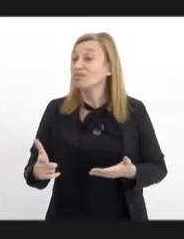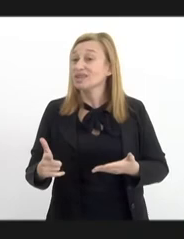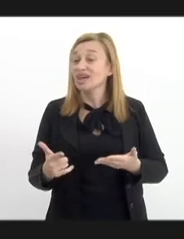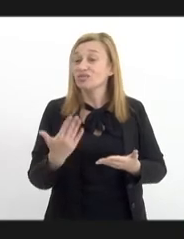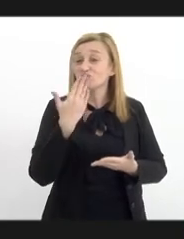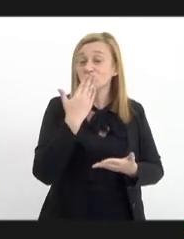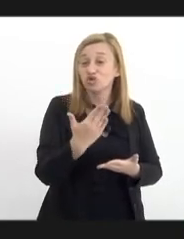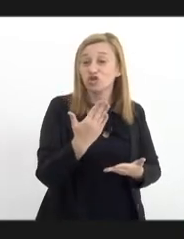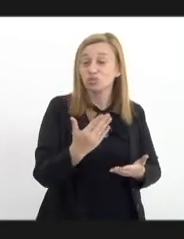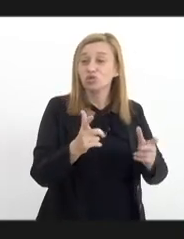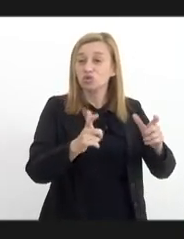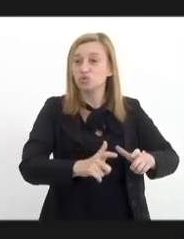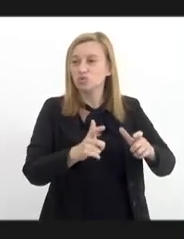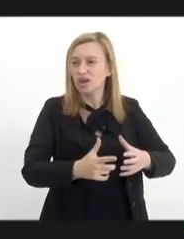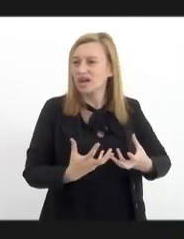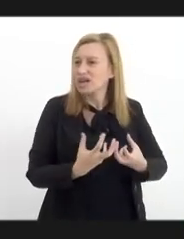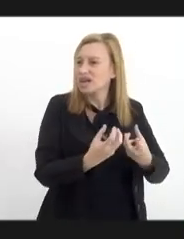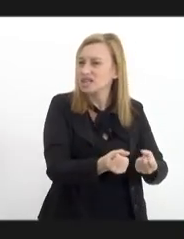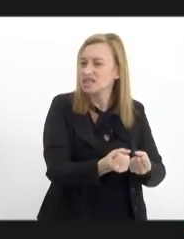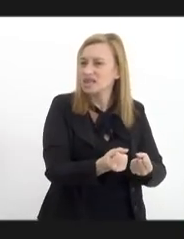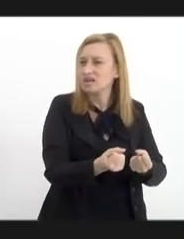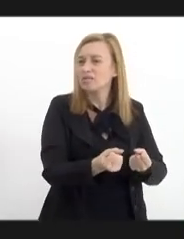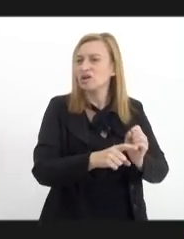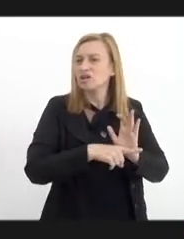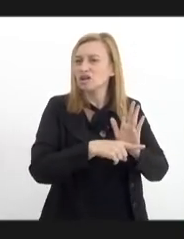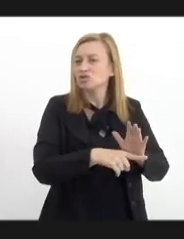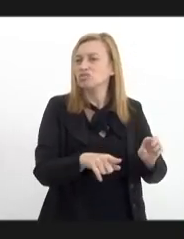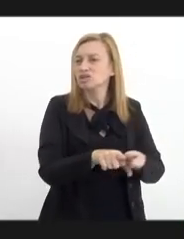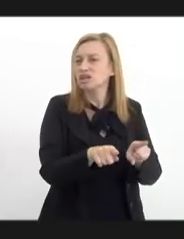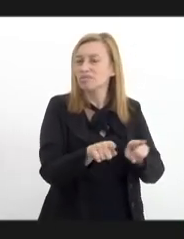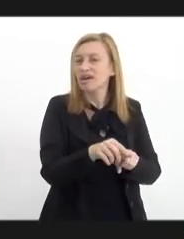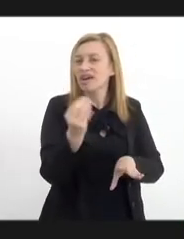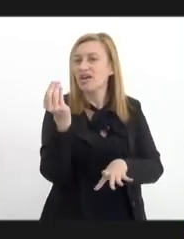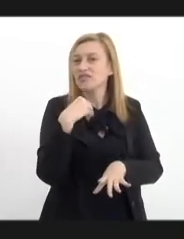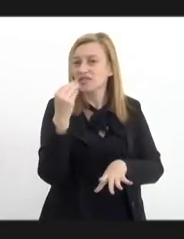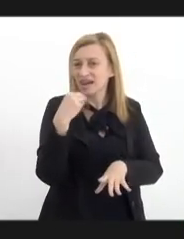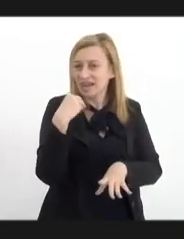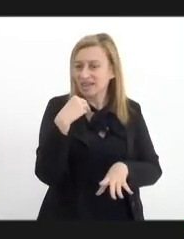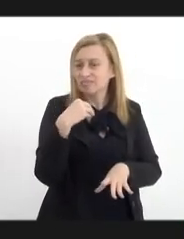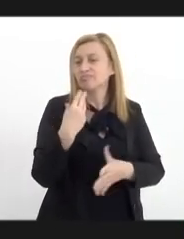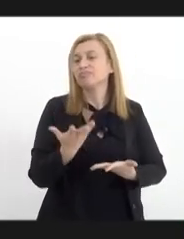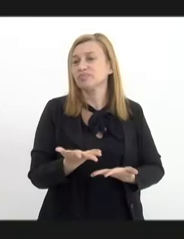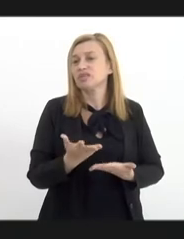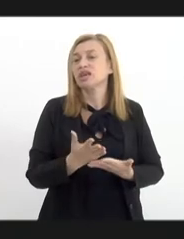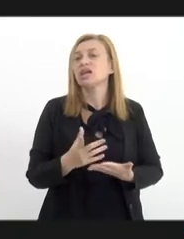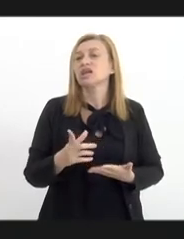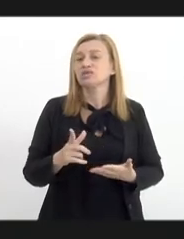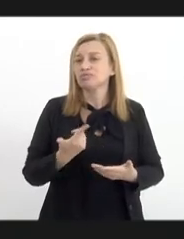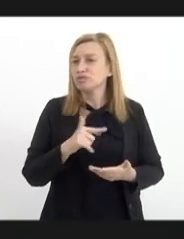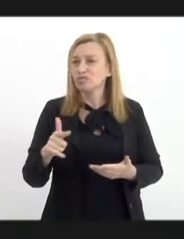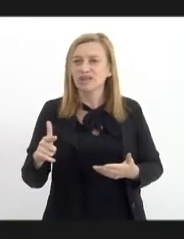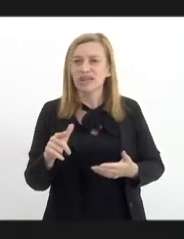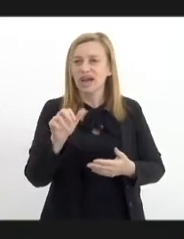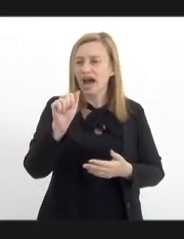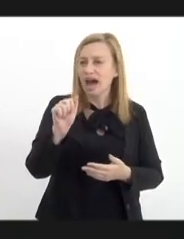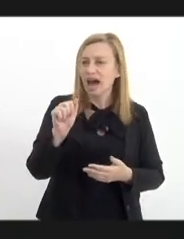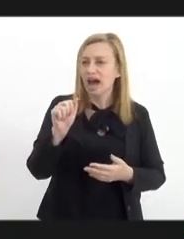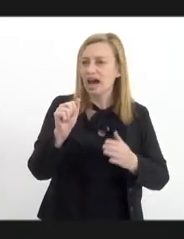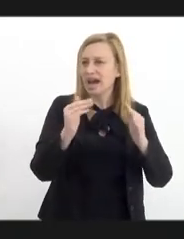de unidade de acolhimento, onde a assistência também é muito frágil, então não tem nenhum tipo de abrigo,